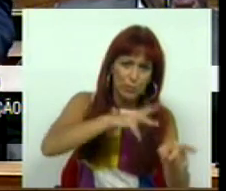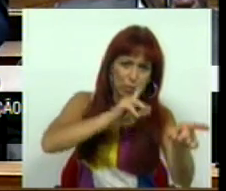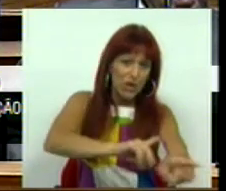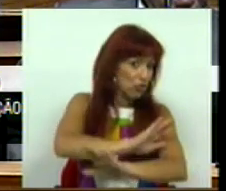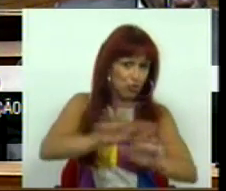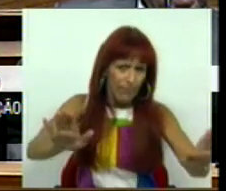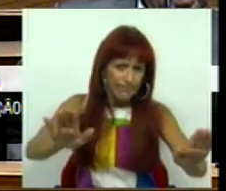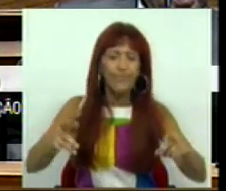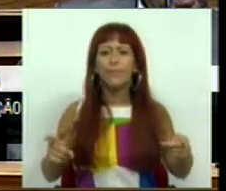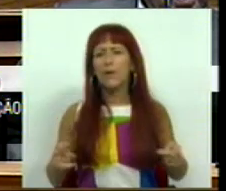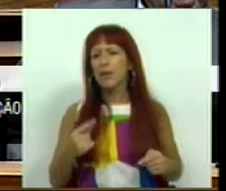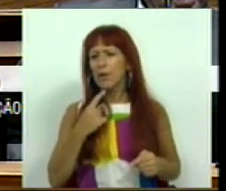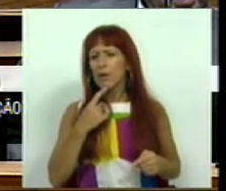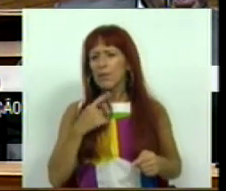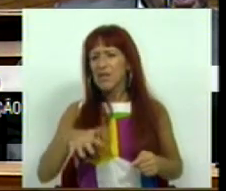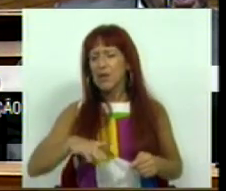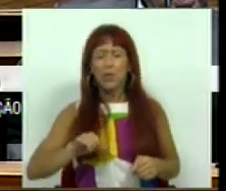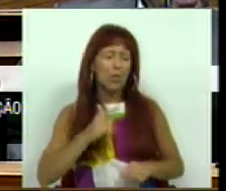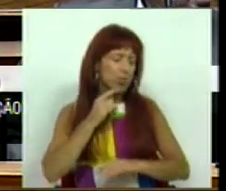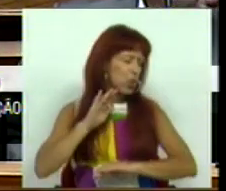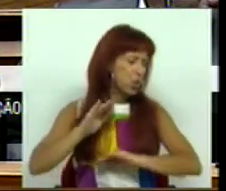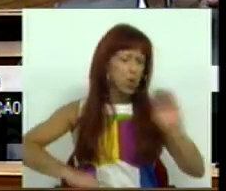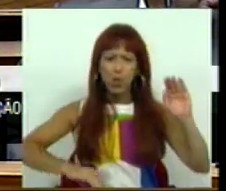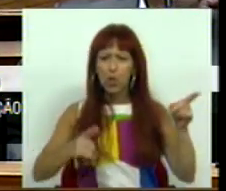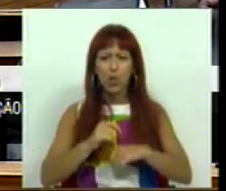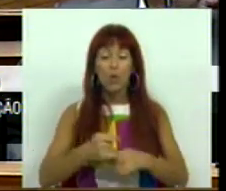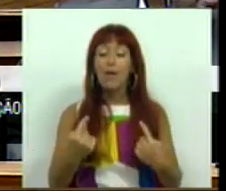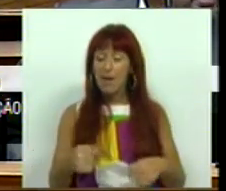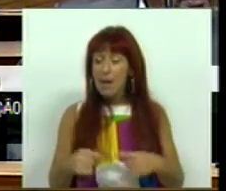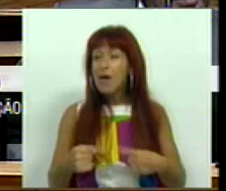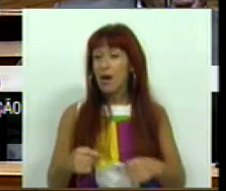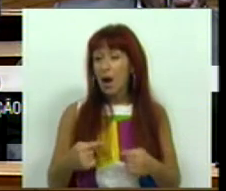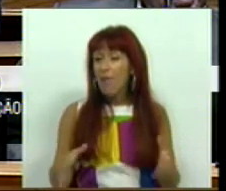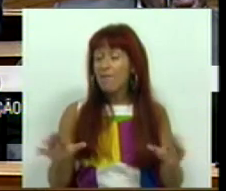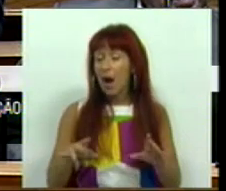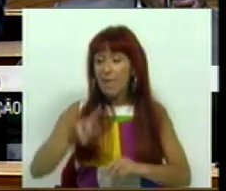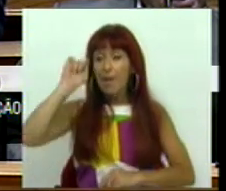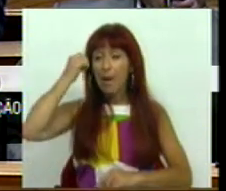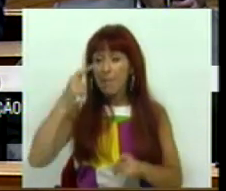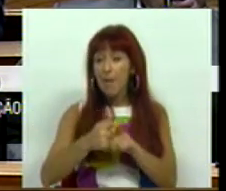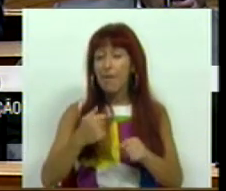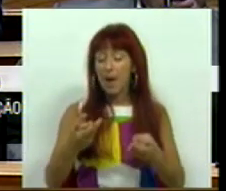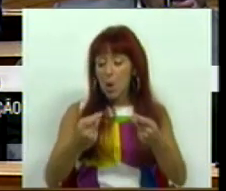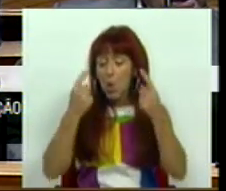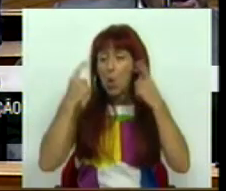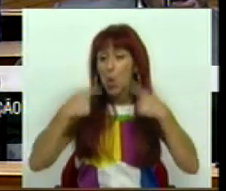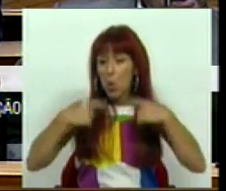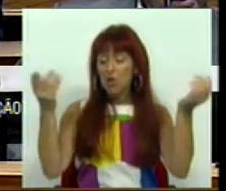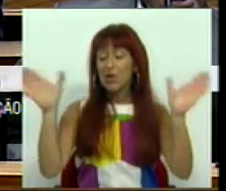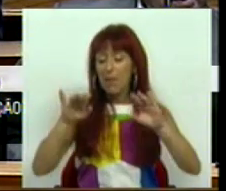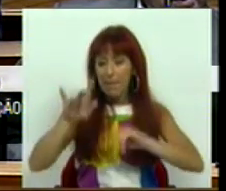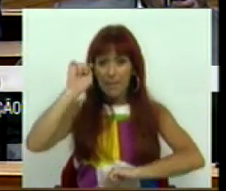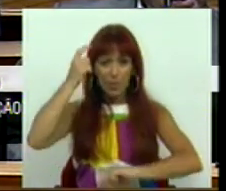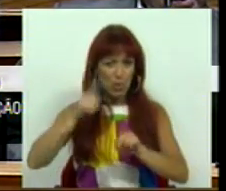portugueses. É uma situação de desigualdade latente que vai trazer prejuízos às contas públicas e vai